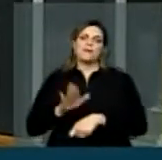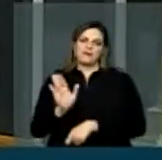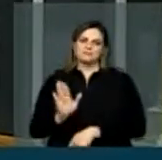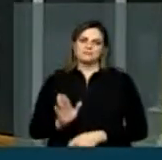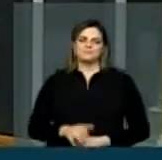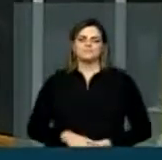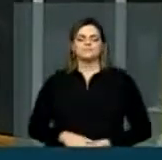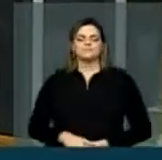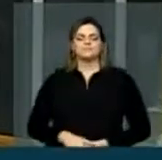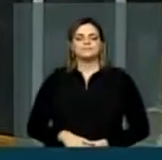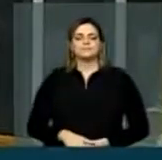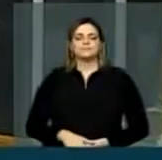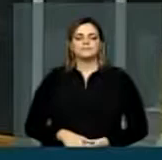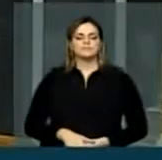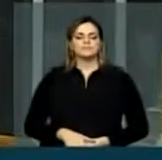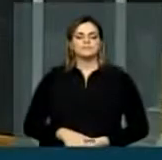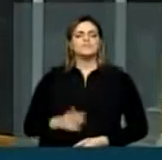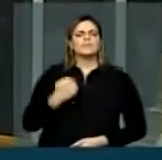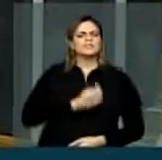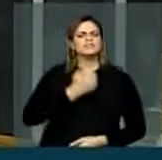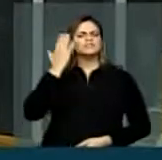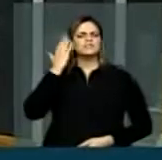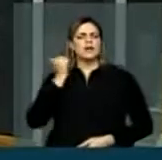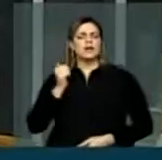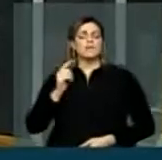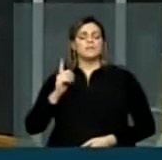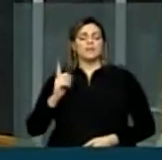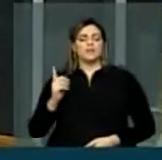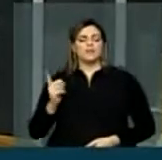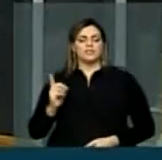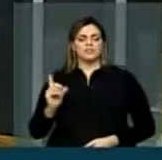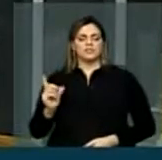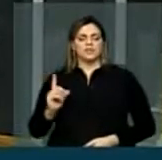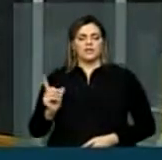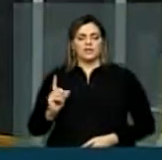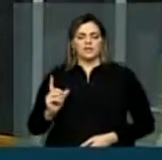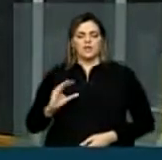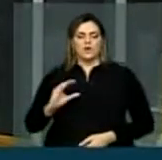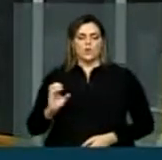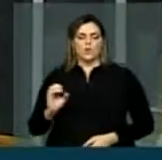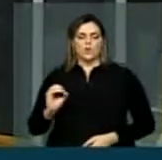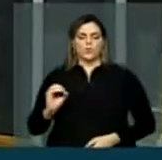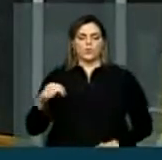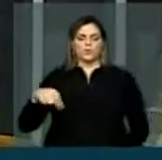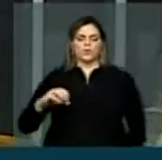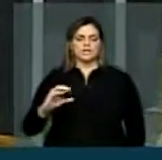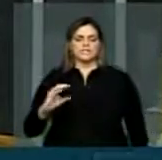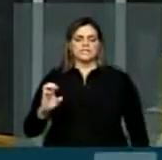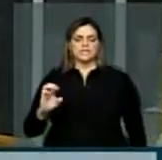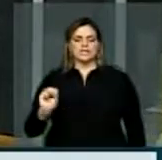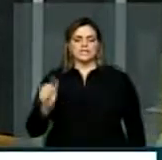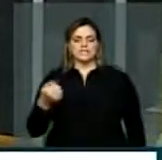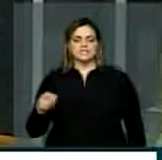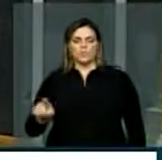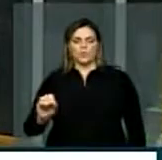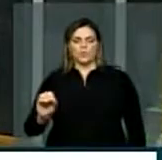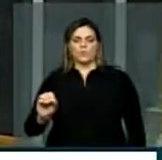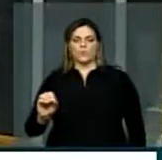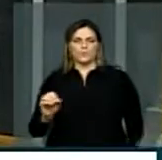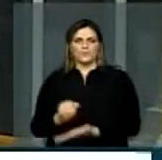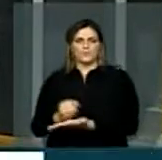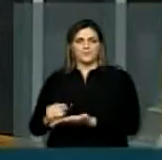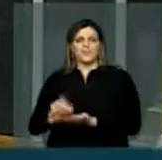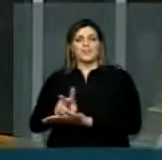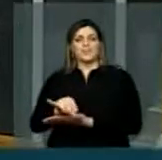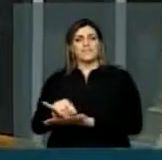as questões das concessões de energia elétrica, uma boa parte delas vencem agora, no ano